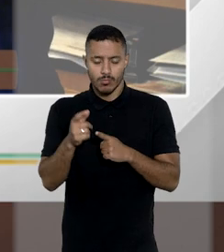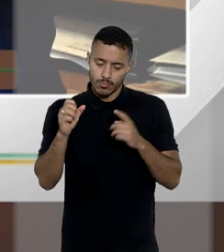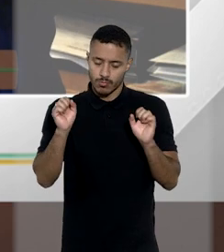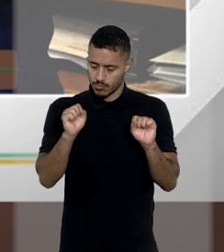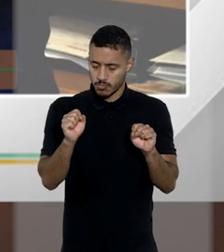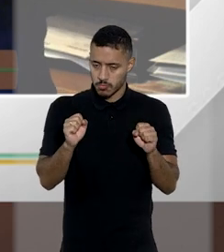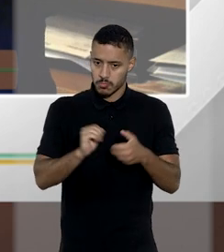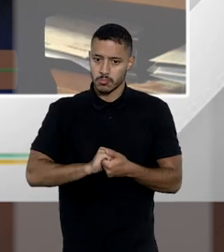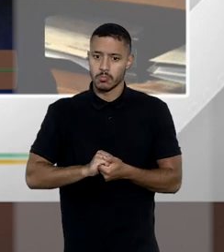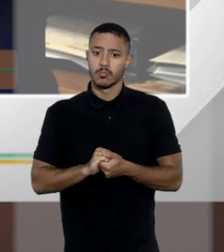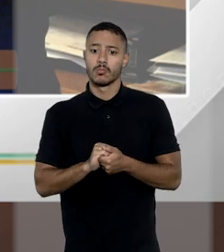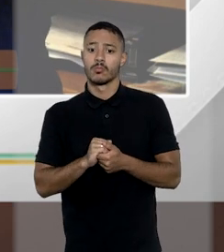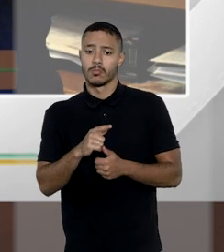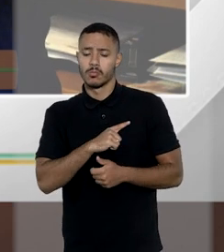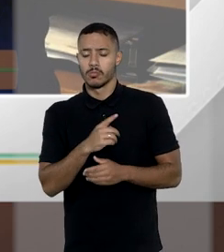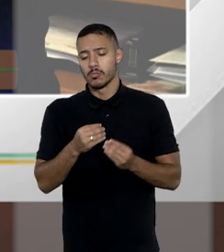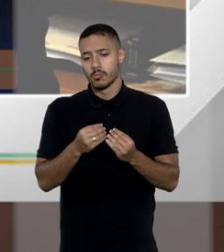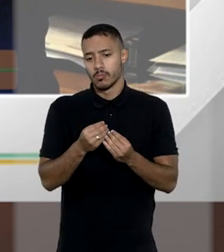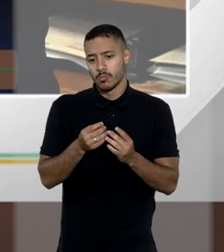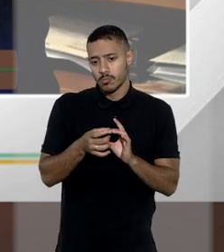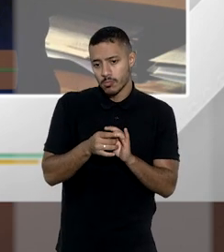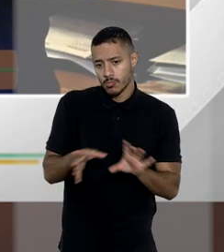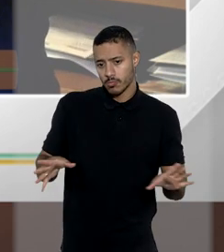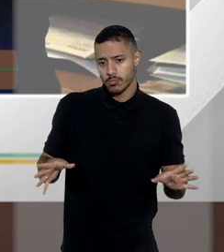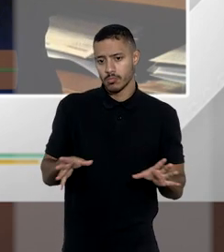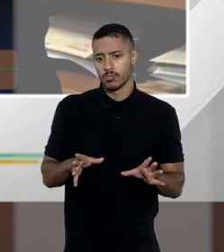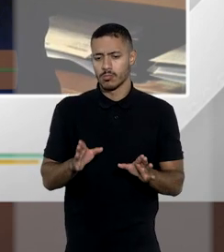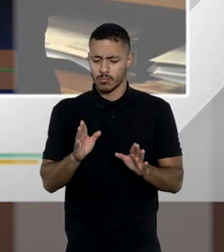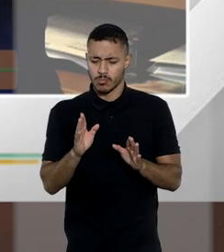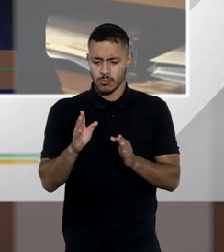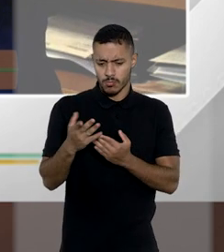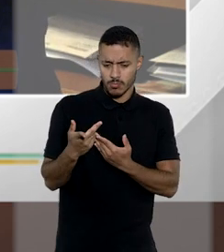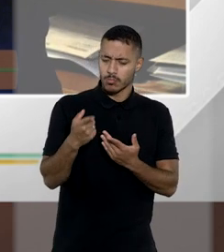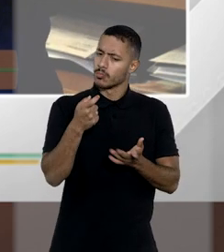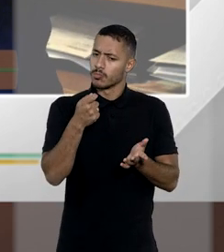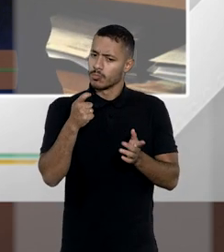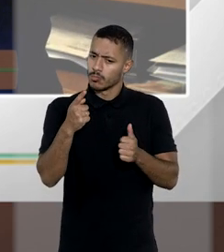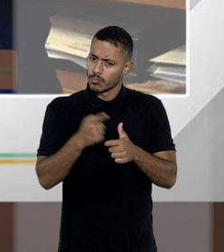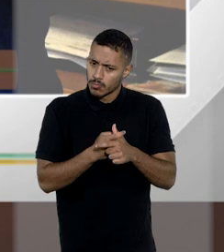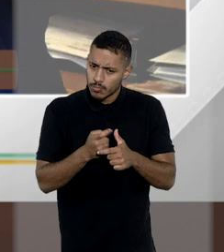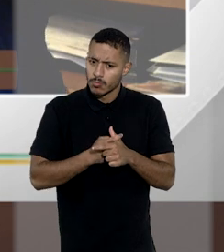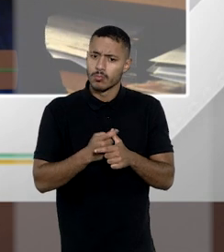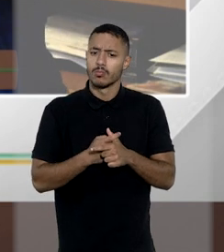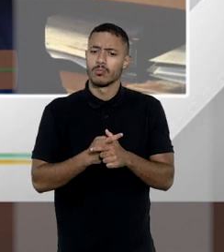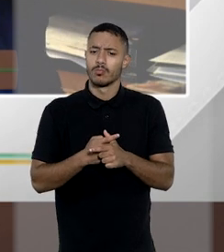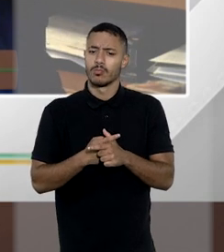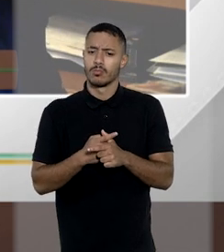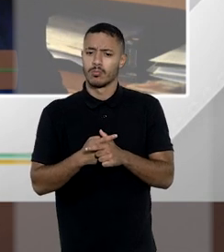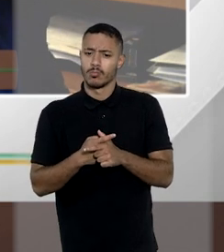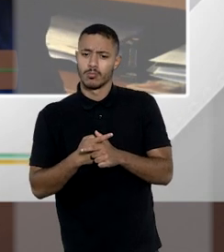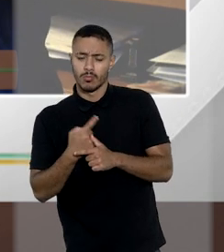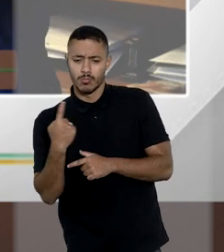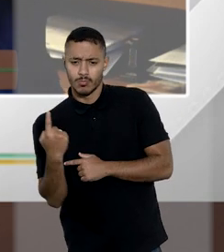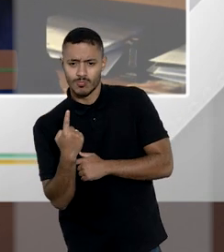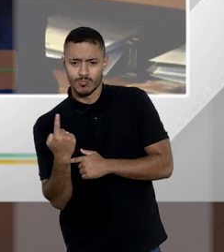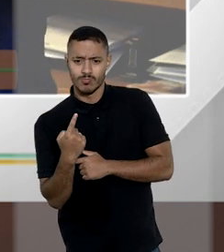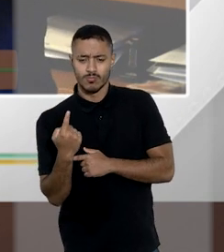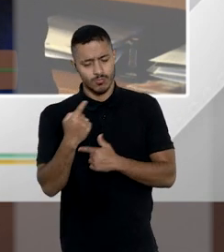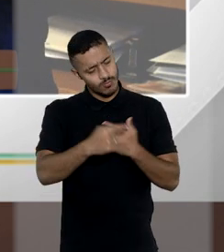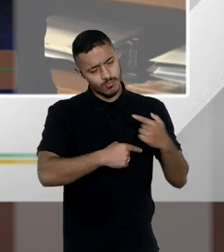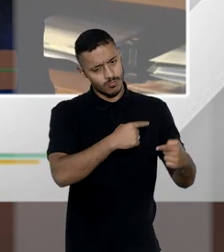sim porque então há de existir uma contraprestação pela fruição